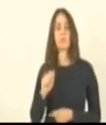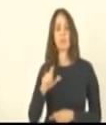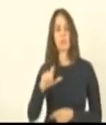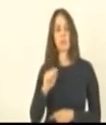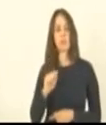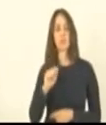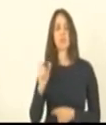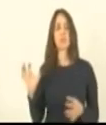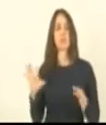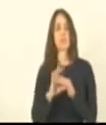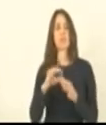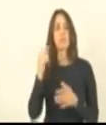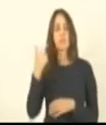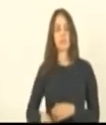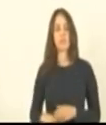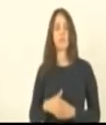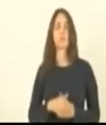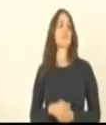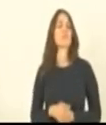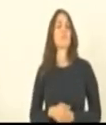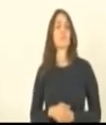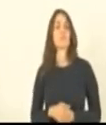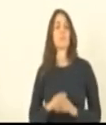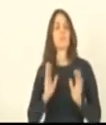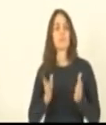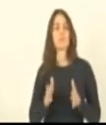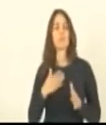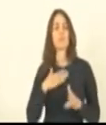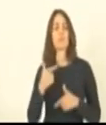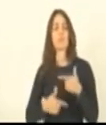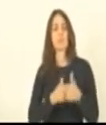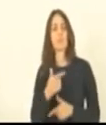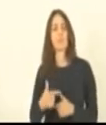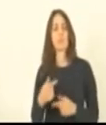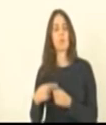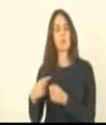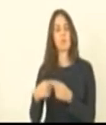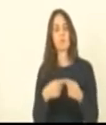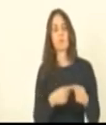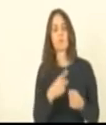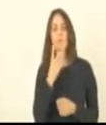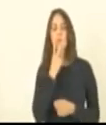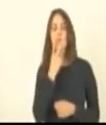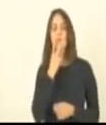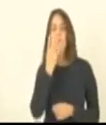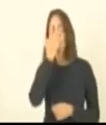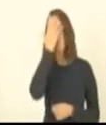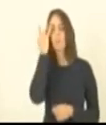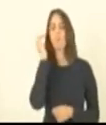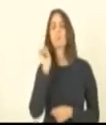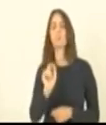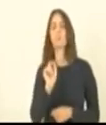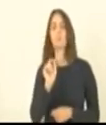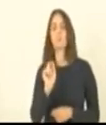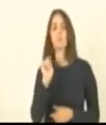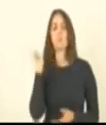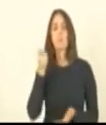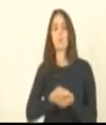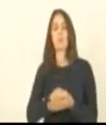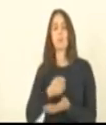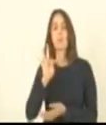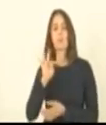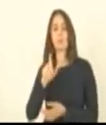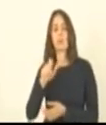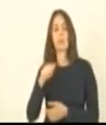religação né nós fizemos um trabalho em muitos bairros aqui da grande vitória onde as pessoas inclusive estavam pagando uma taxa presente